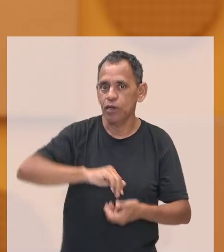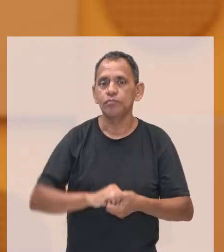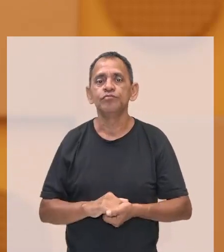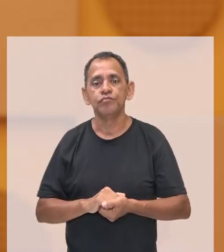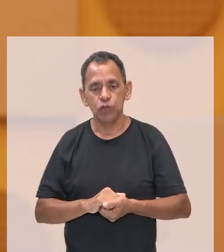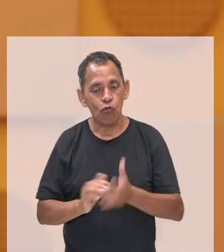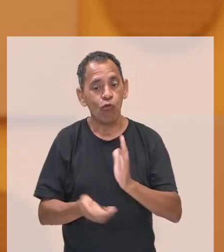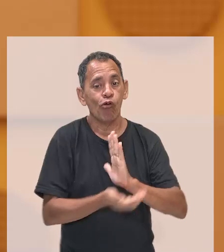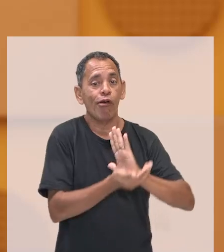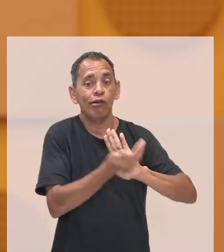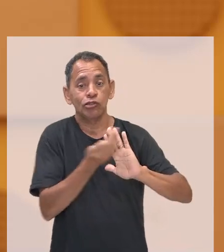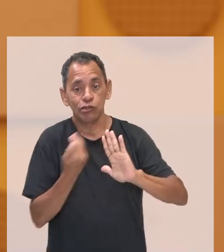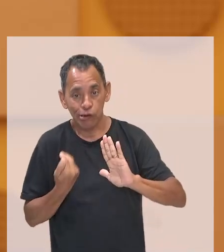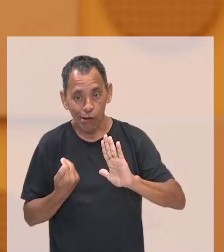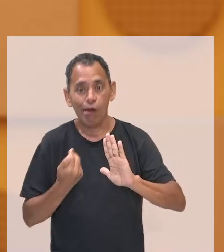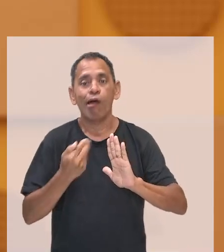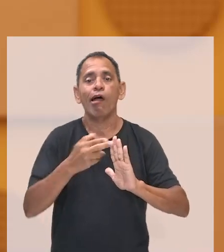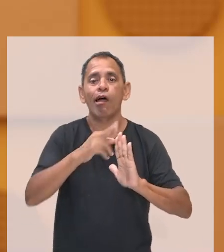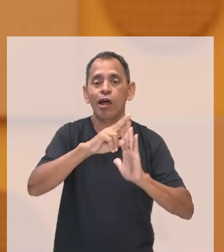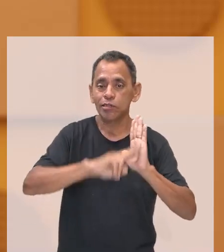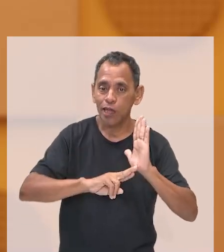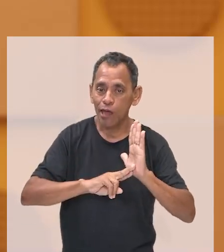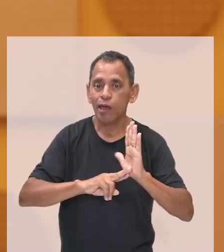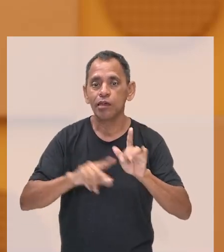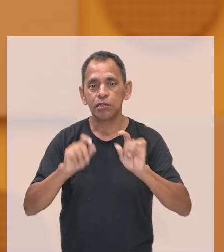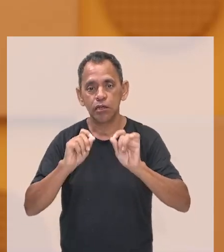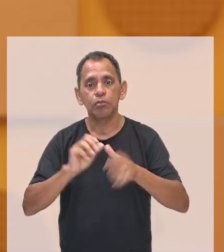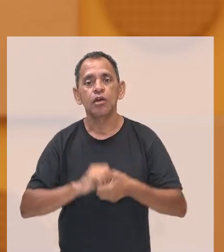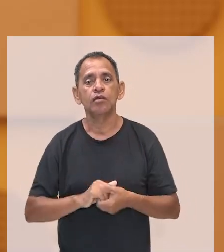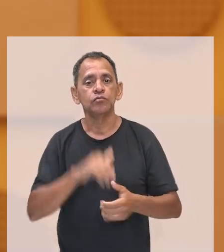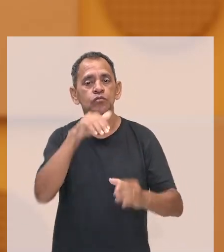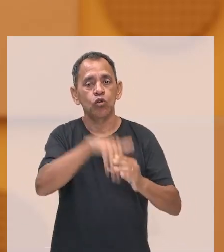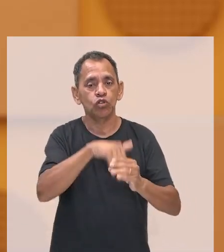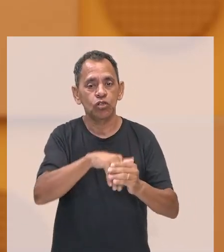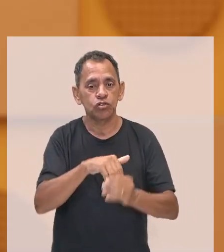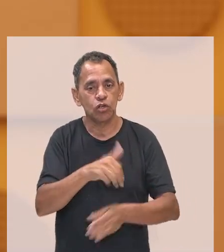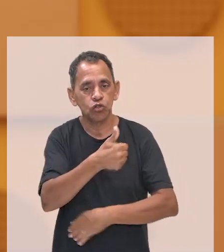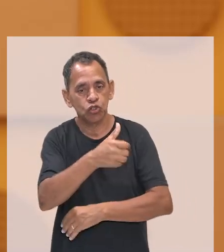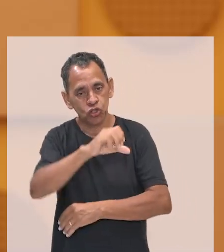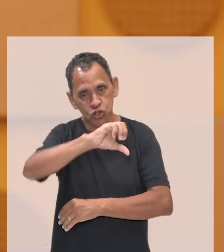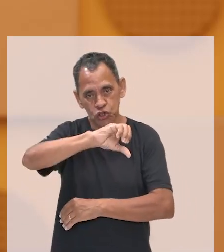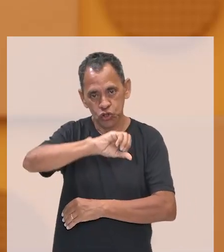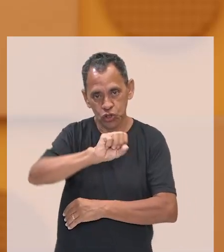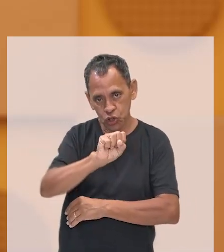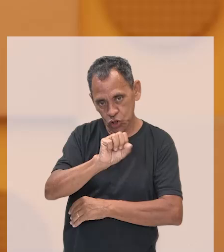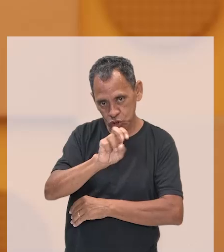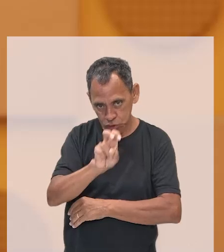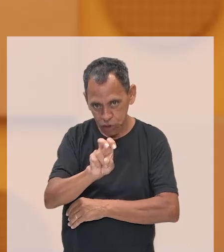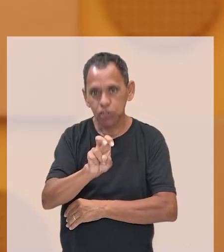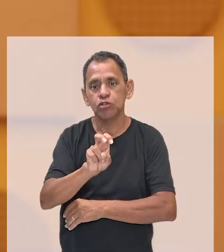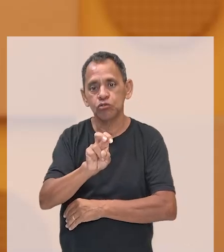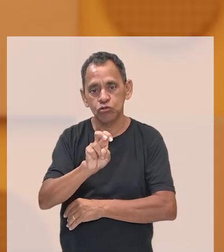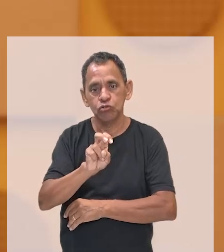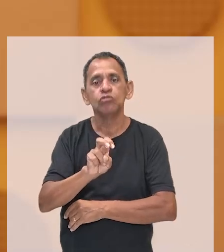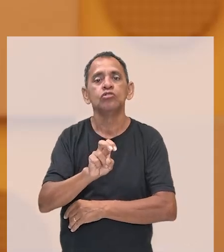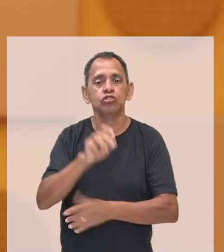Essa emenda Dante de Oliveira foi derrubada e, assim, as eleições de 85 foram, mais uma vez,